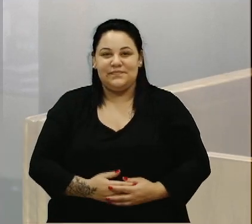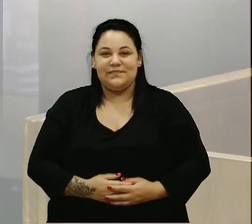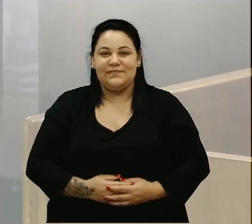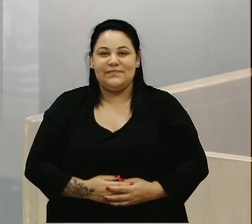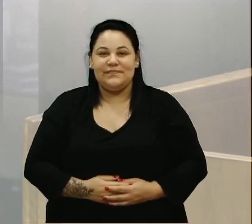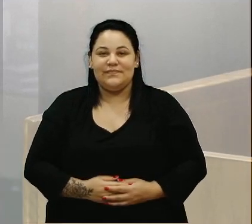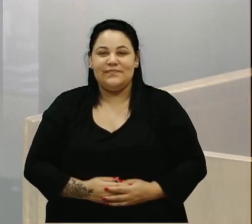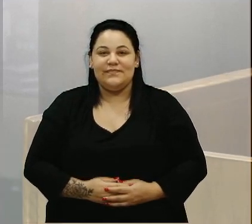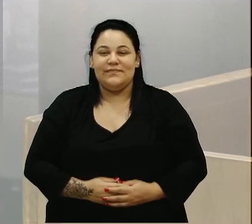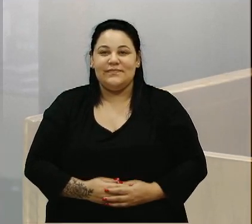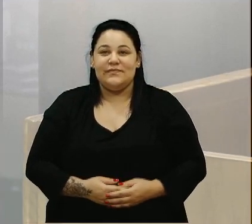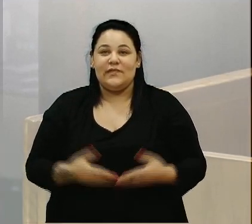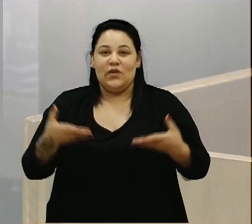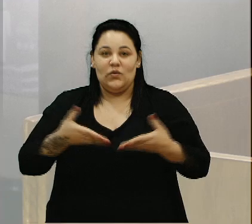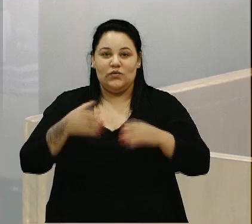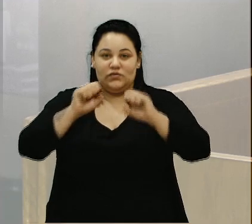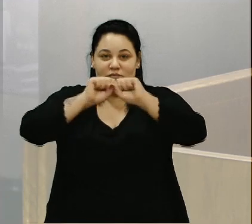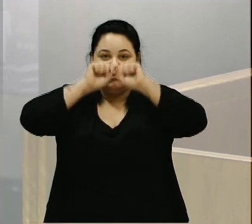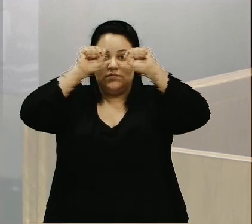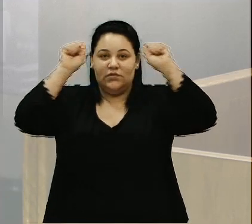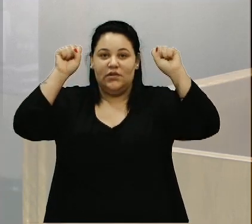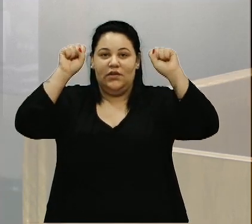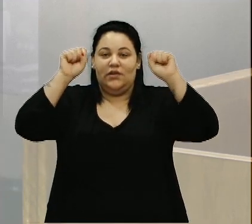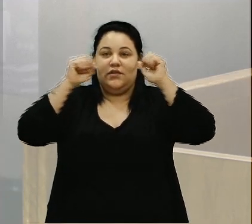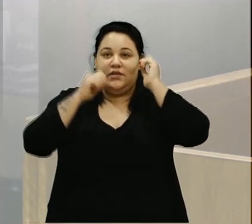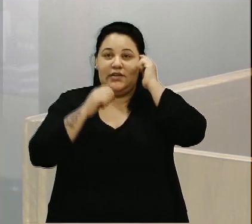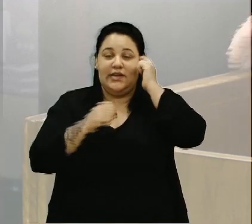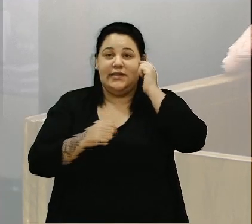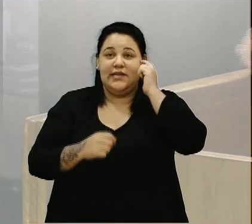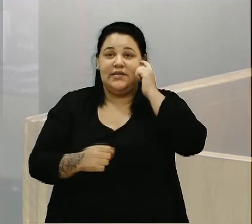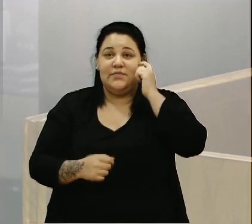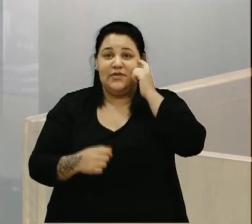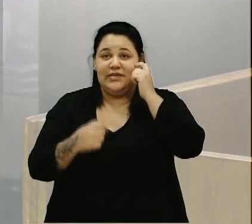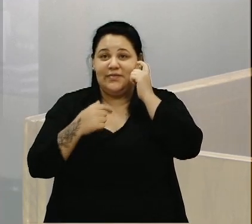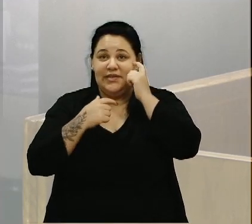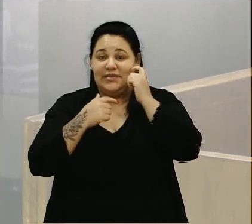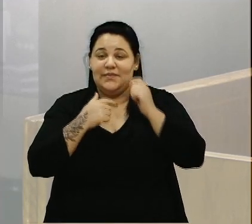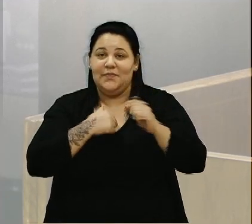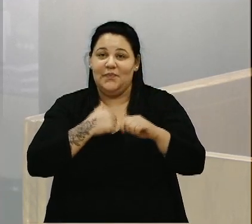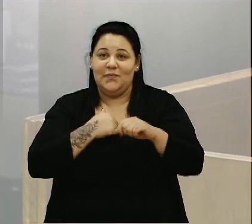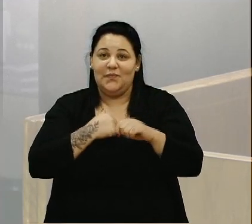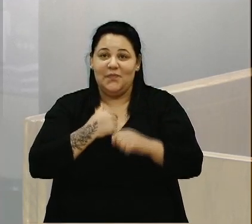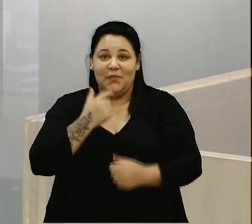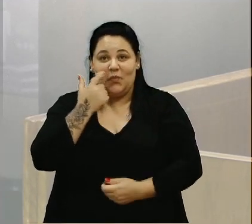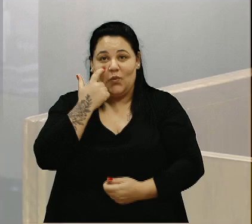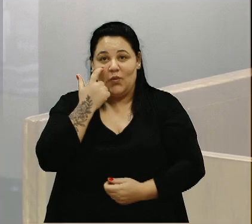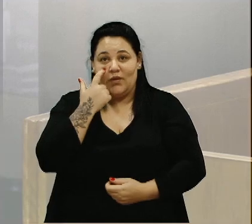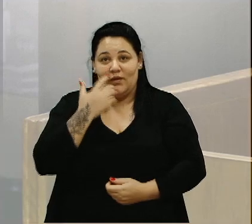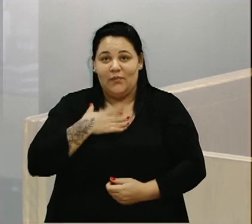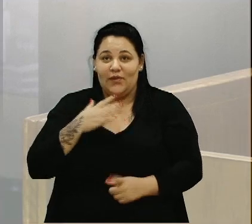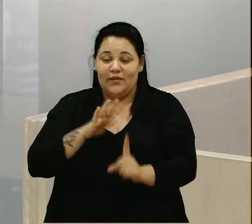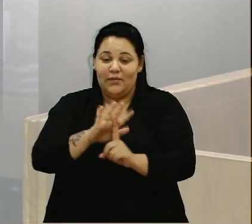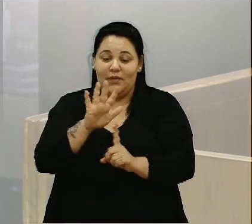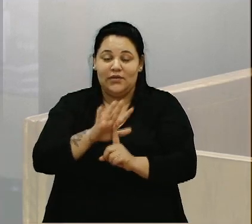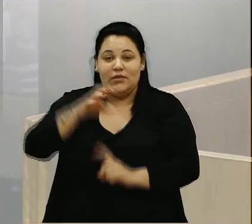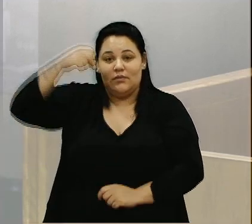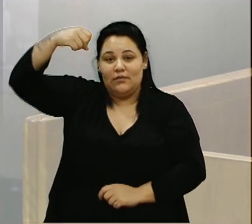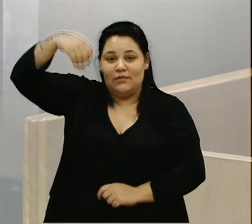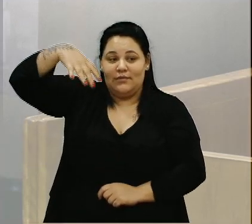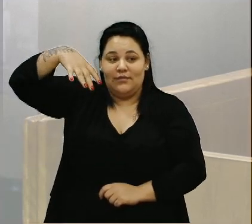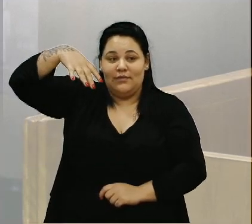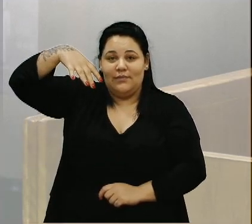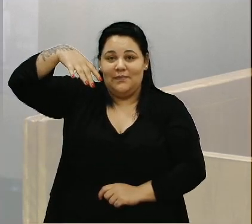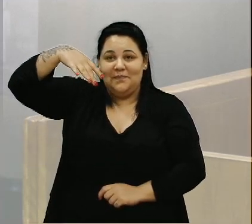Hoje, pela manhã, eu procurei aí também a Grega para me passar as minhas demandas da iluminação, porque tinha